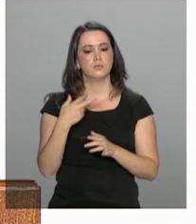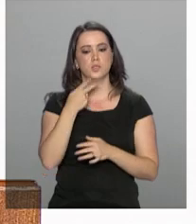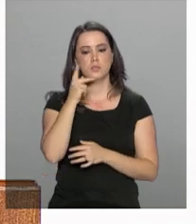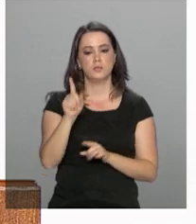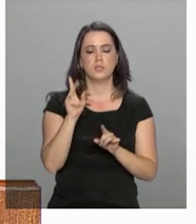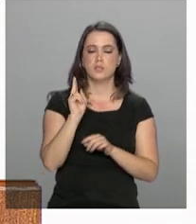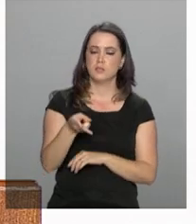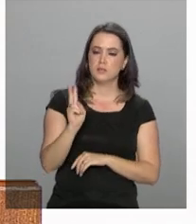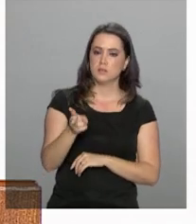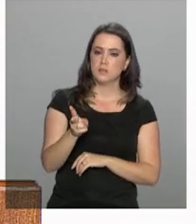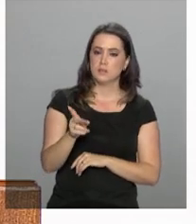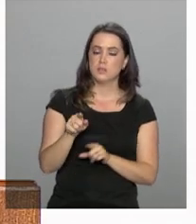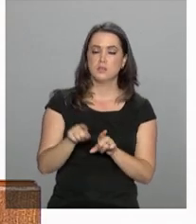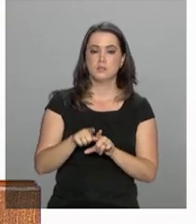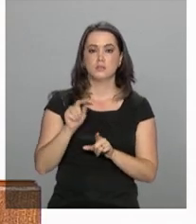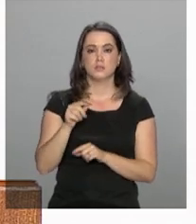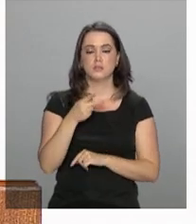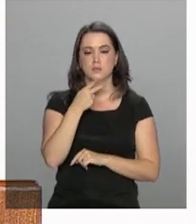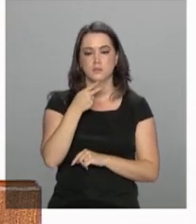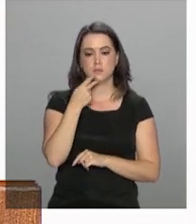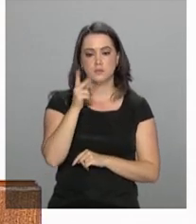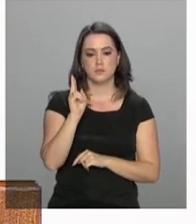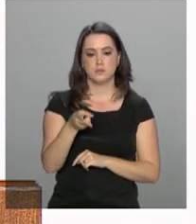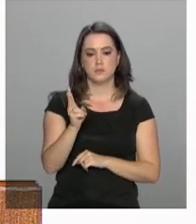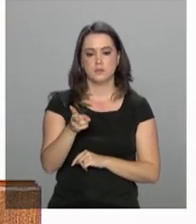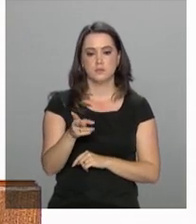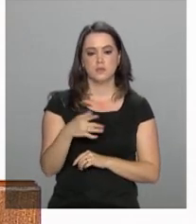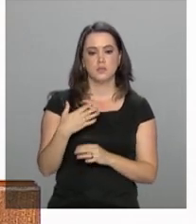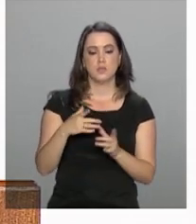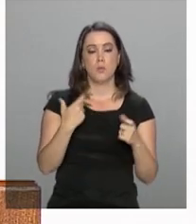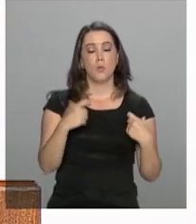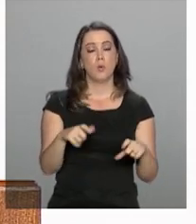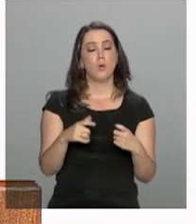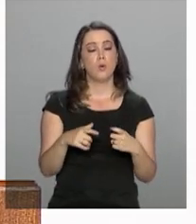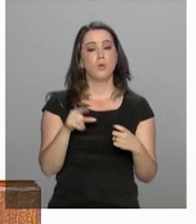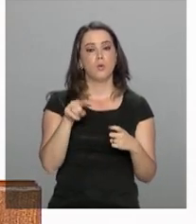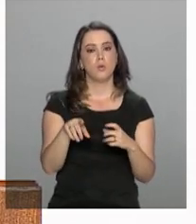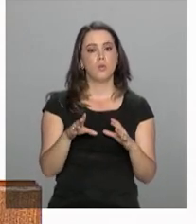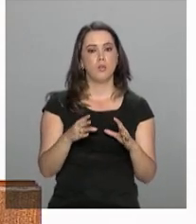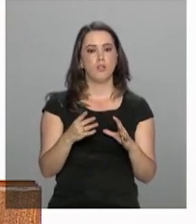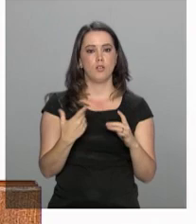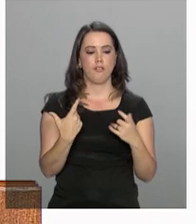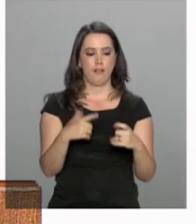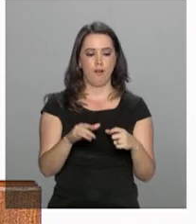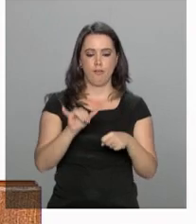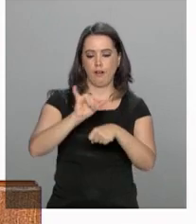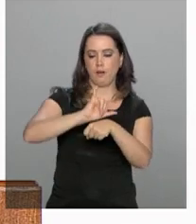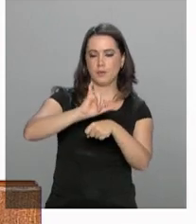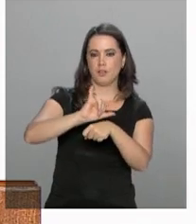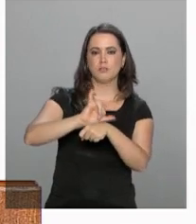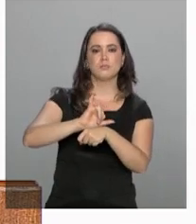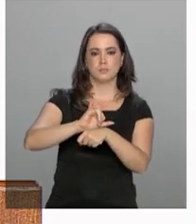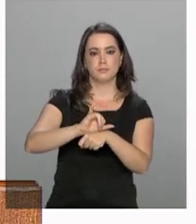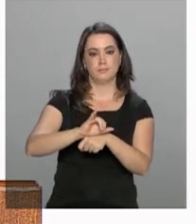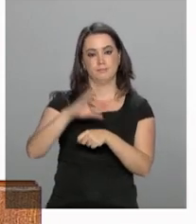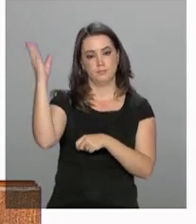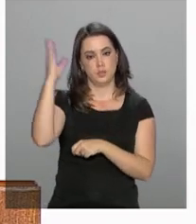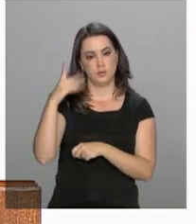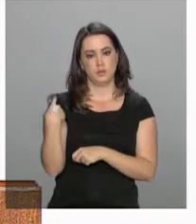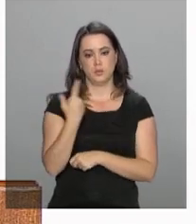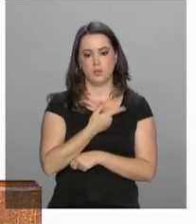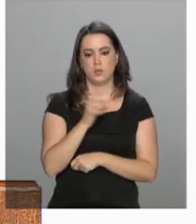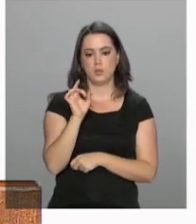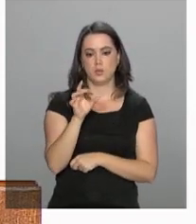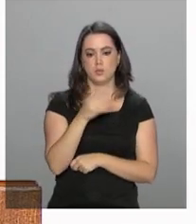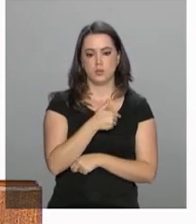respeito, precisamente, ao local que é a residência da União, não é? Nós só estamos aqui,